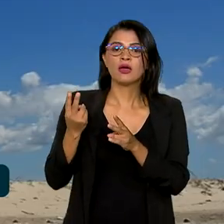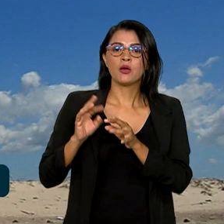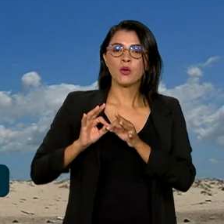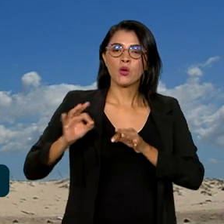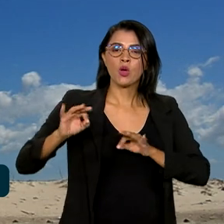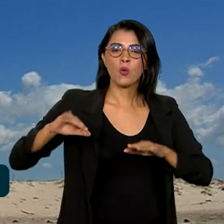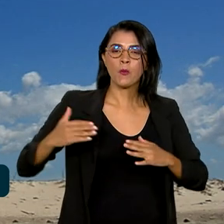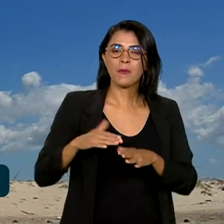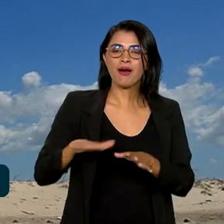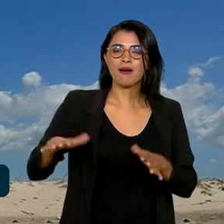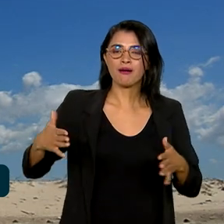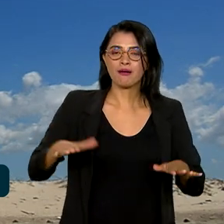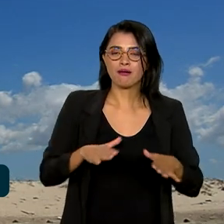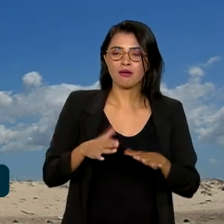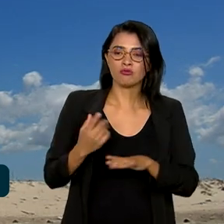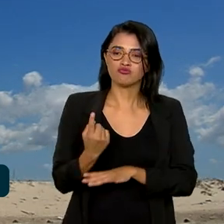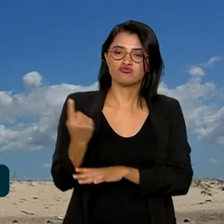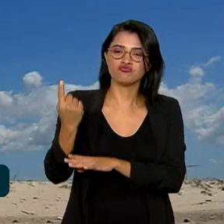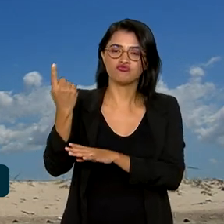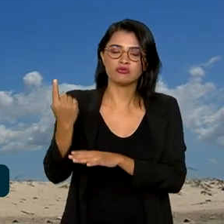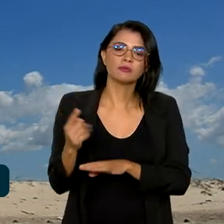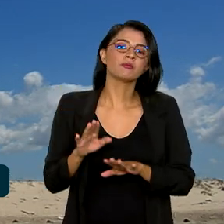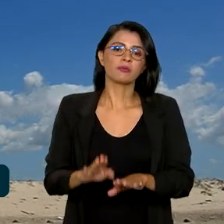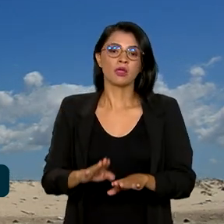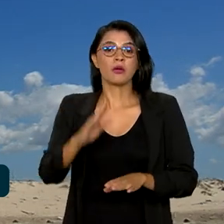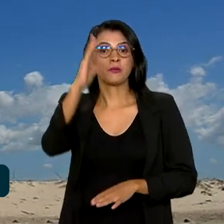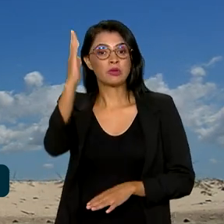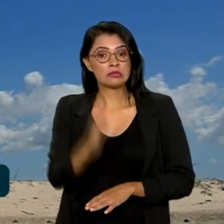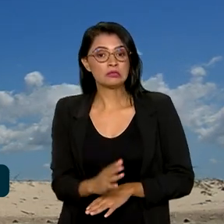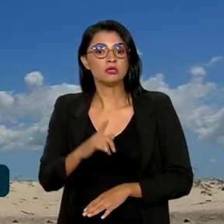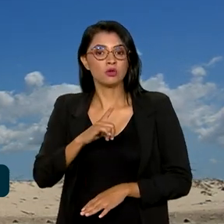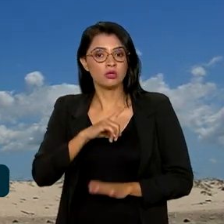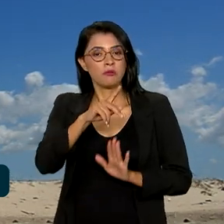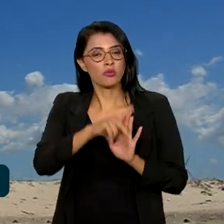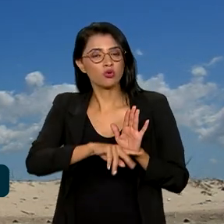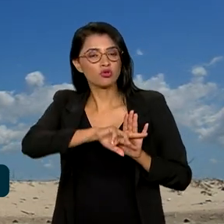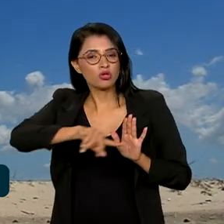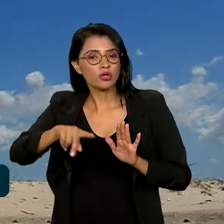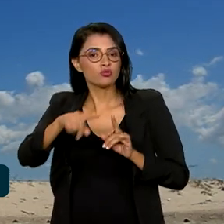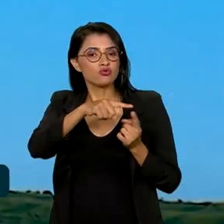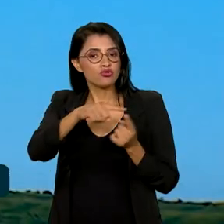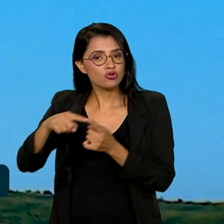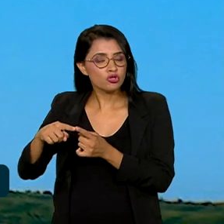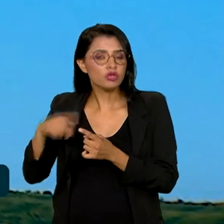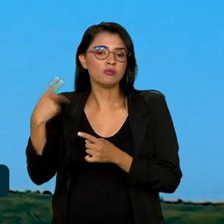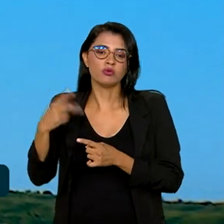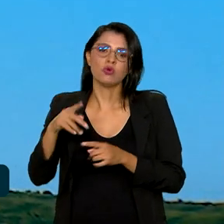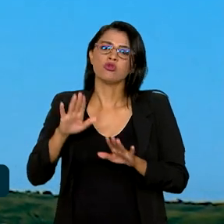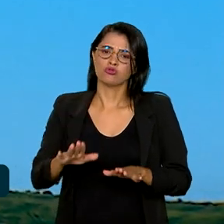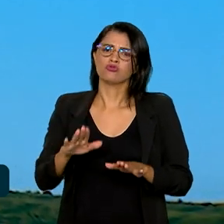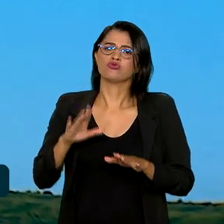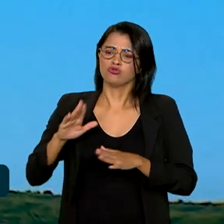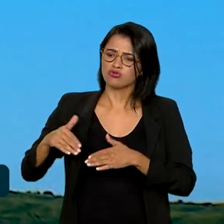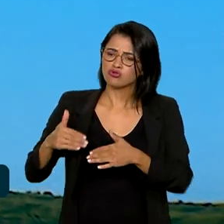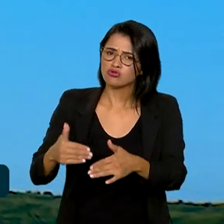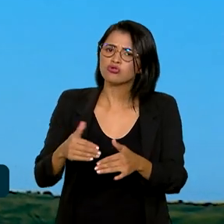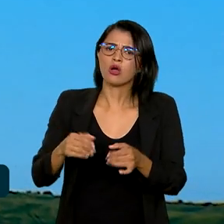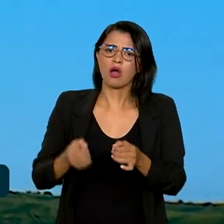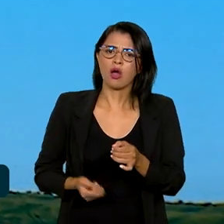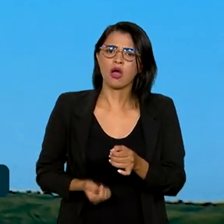O Brasil tem 80 projetos eólicos desse tipo, chamado de offshore, já em processo de